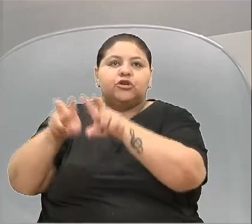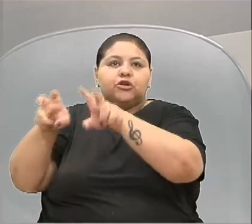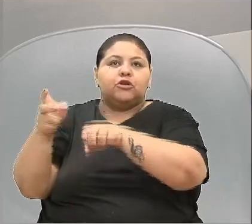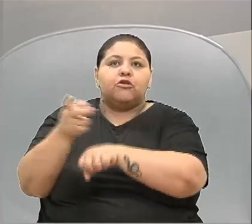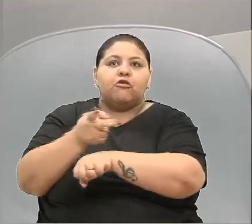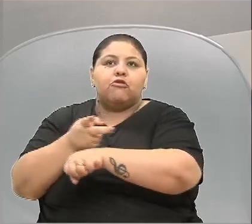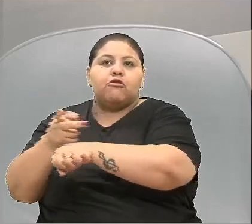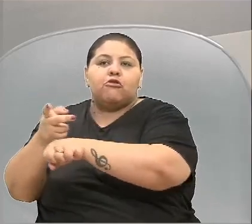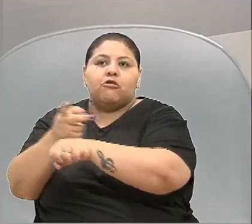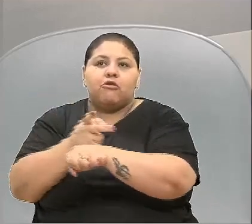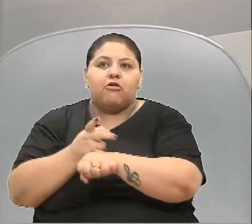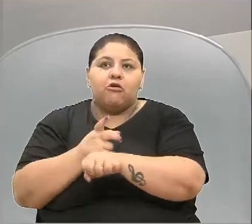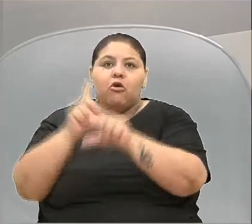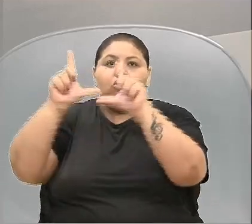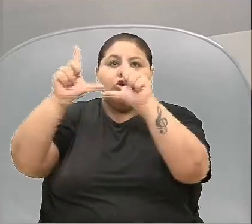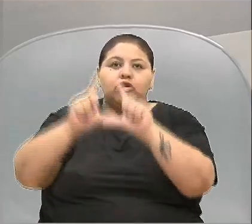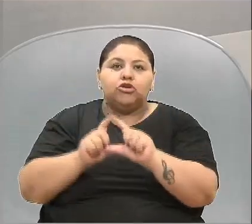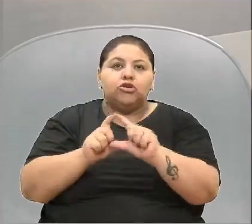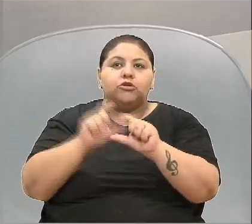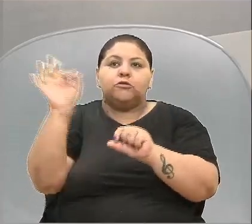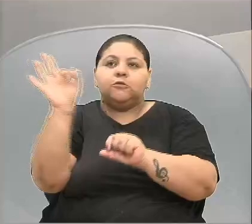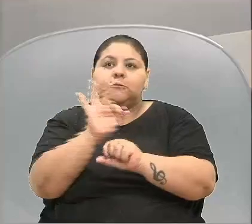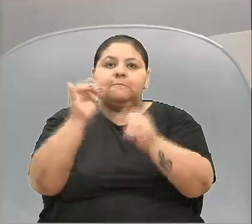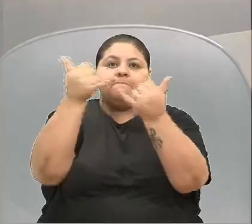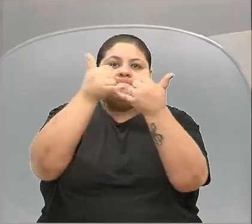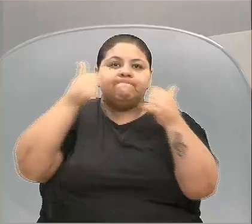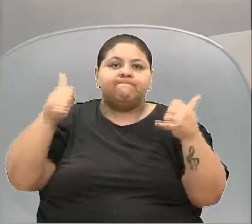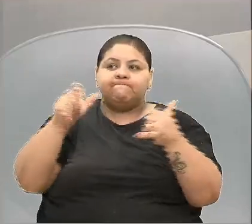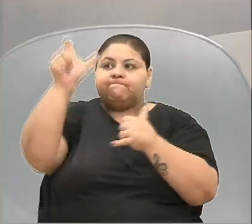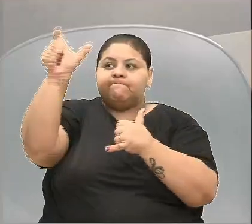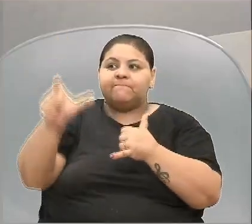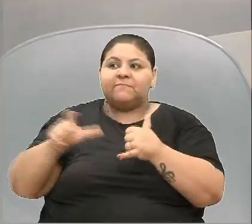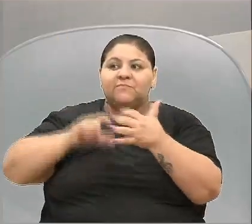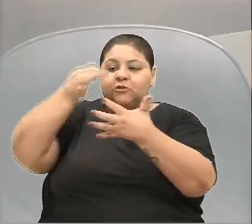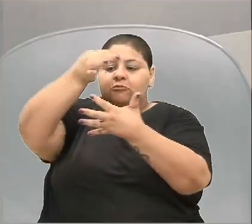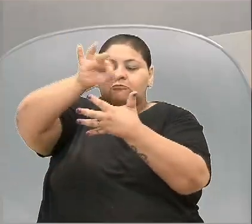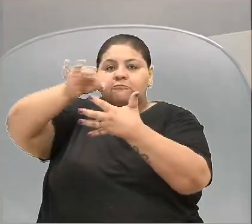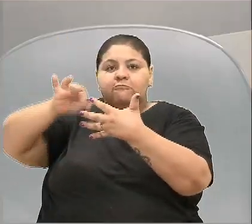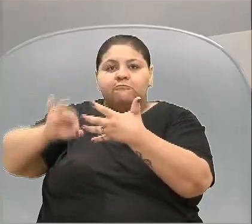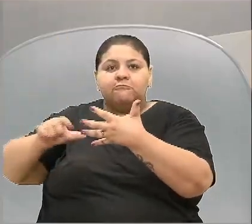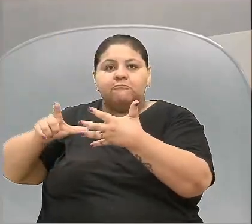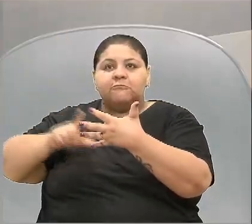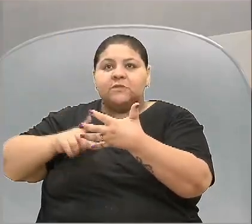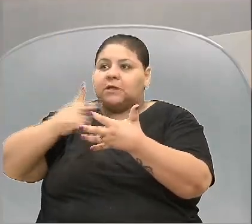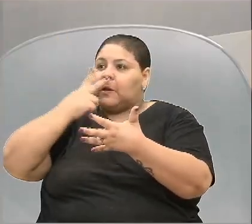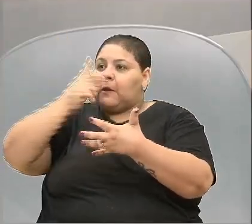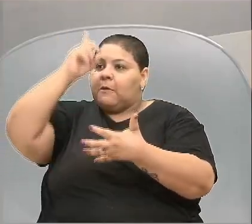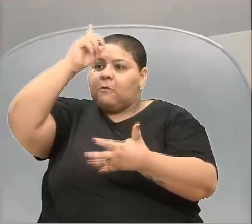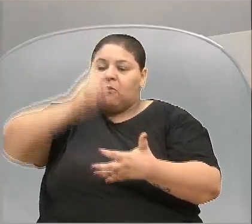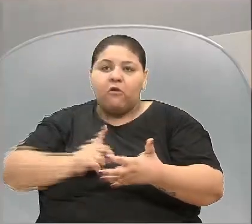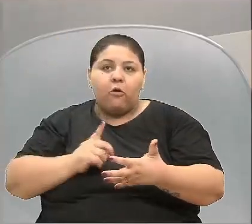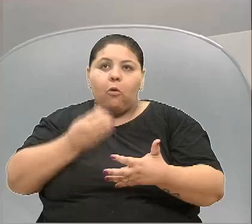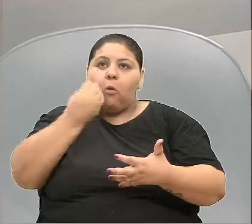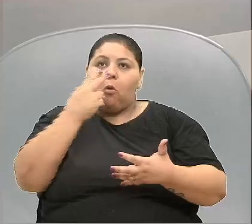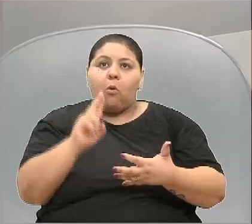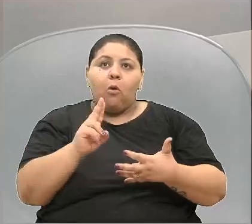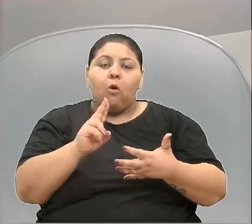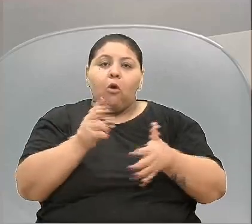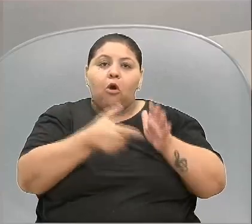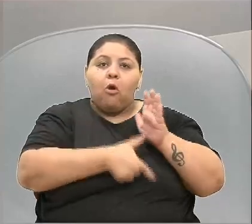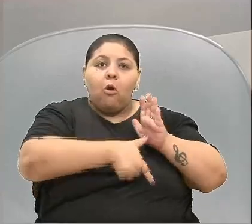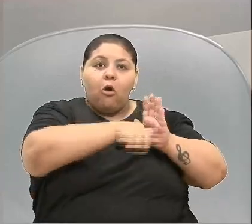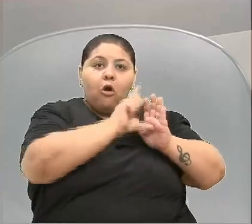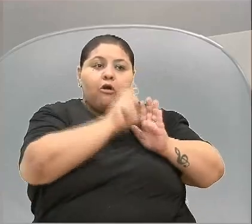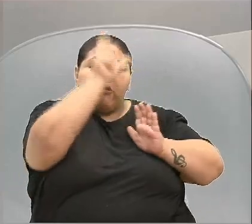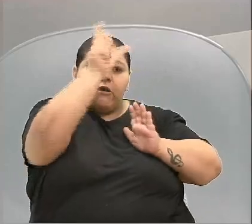taxa de energia elétrica. Essa pessoa, se não tem critérios, passa a ter o mesmo direito, ou talvez, antes do que